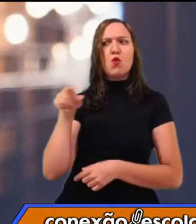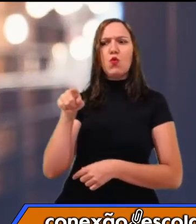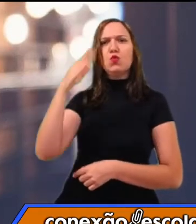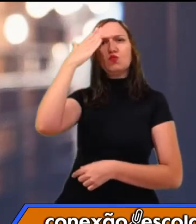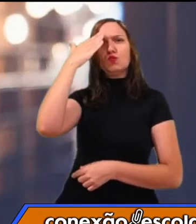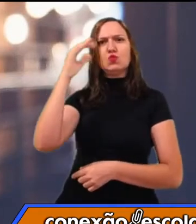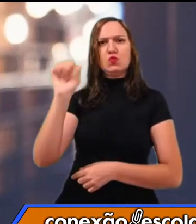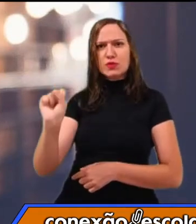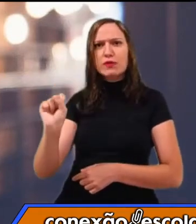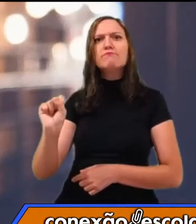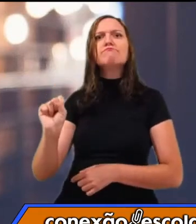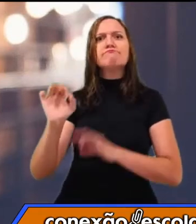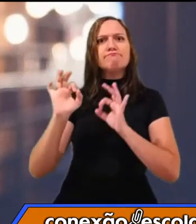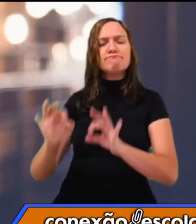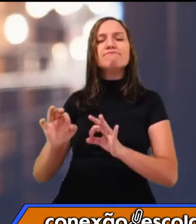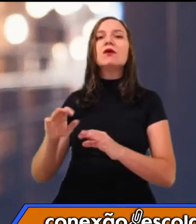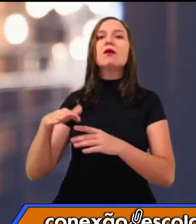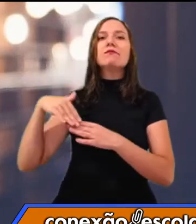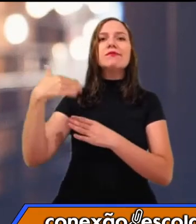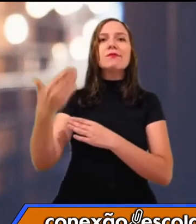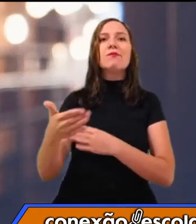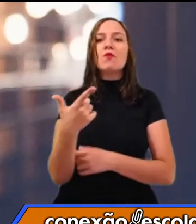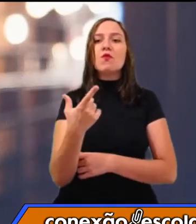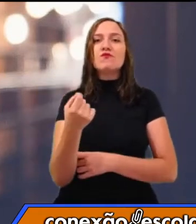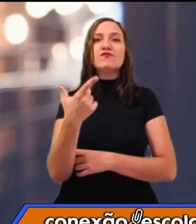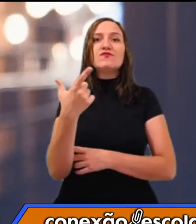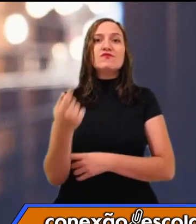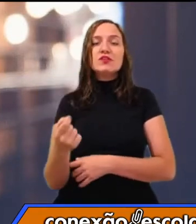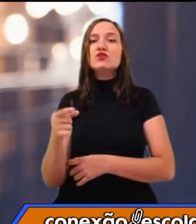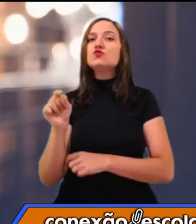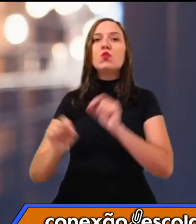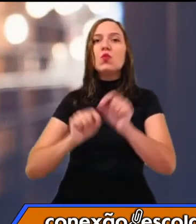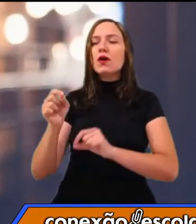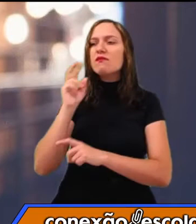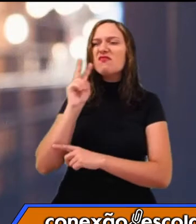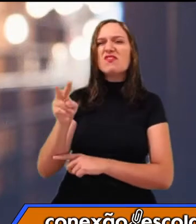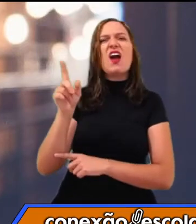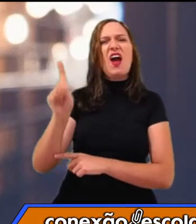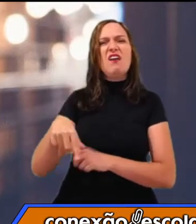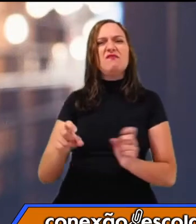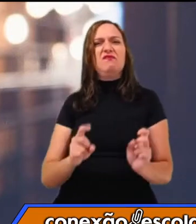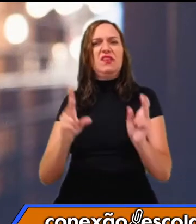2020, ele foi lembrado como um traficante de escravos, né?